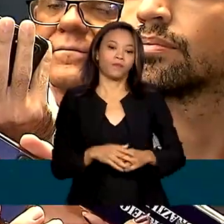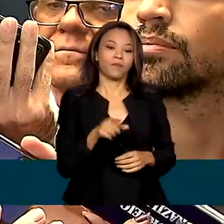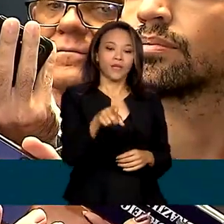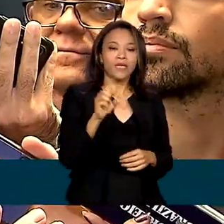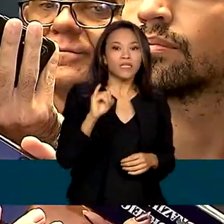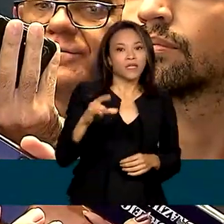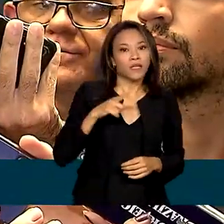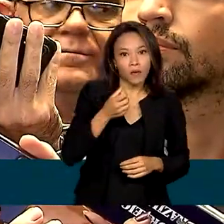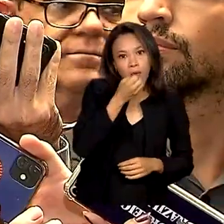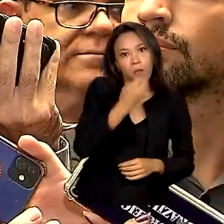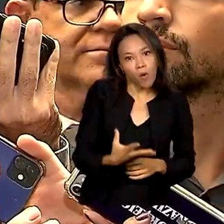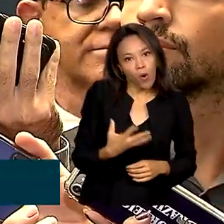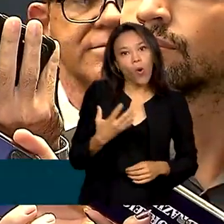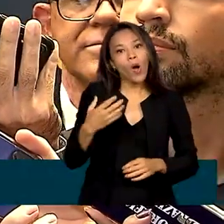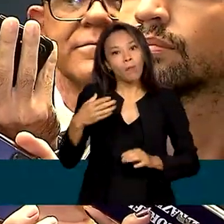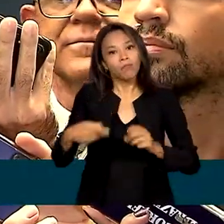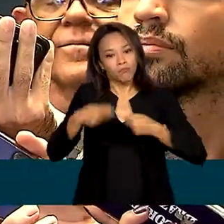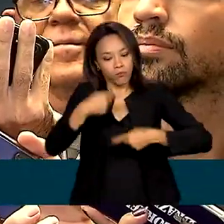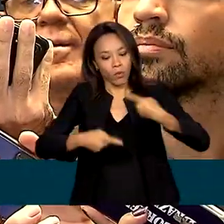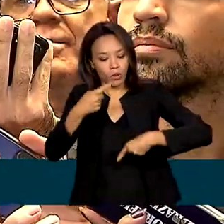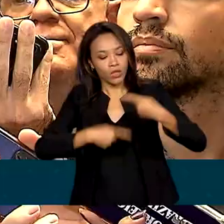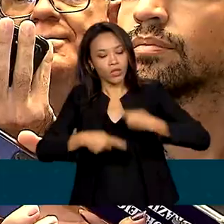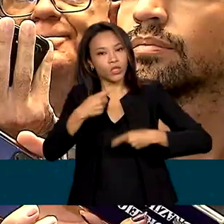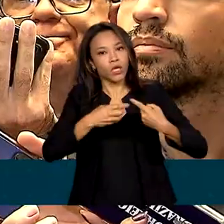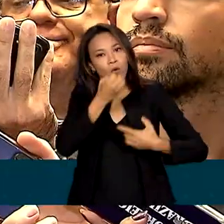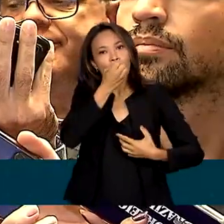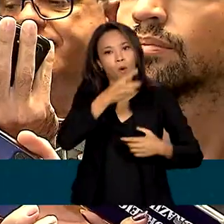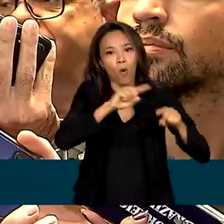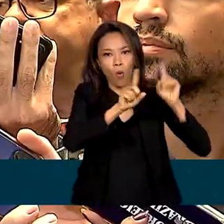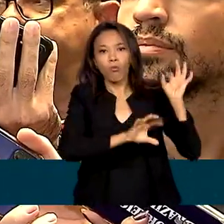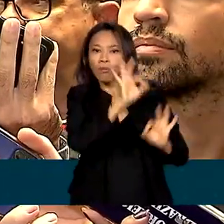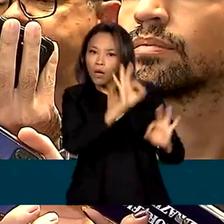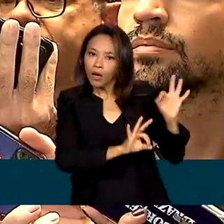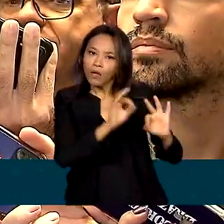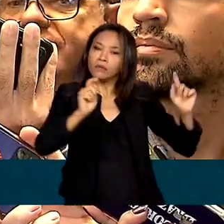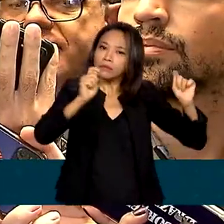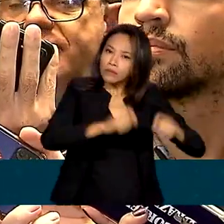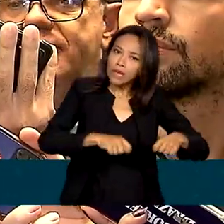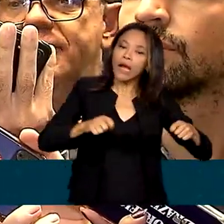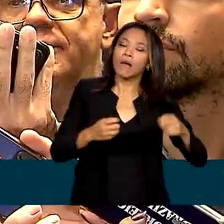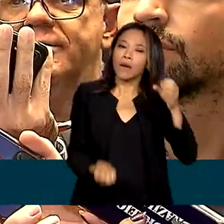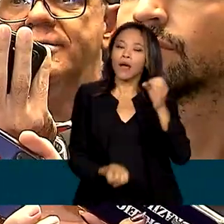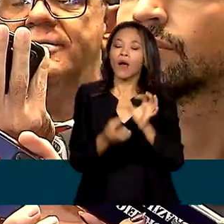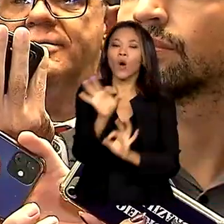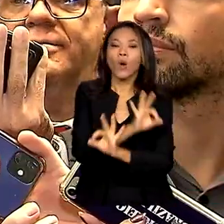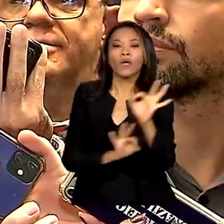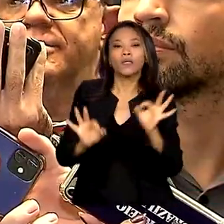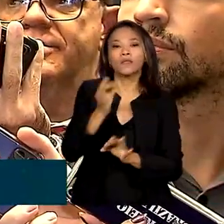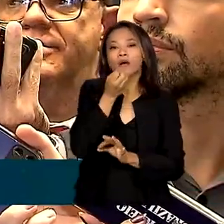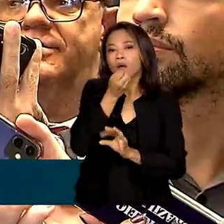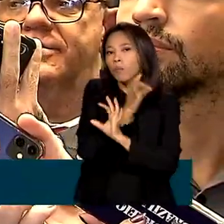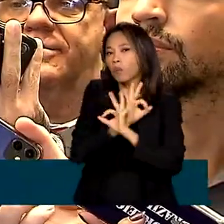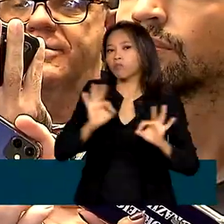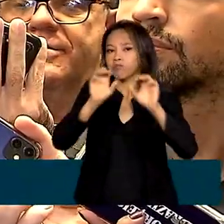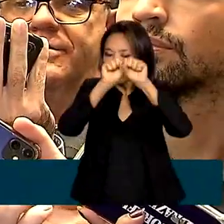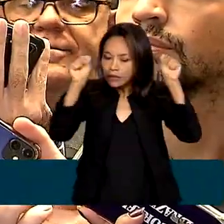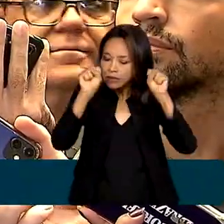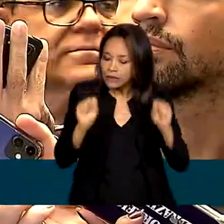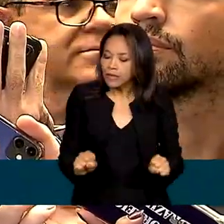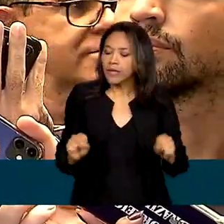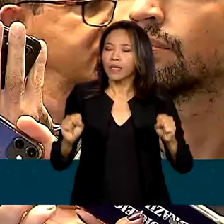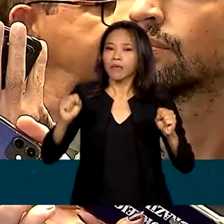uma boa política pública e tem um bom plano, a gente pode sim organizar um bom sistema de monitoramento, de